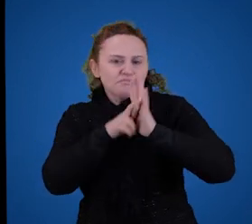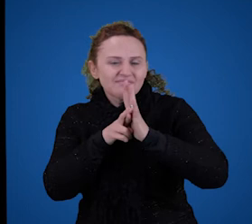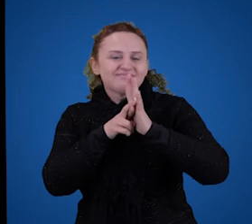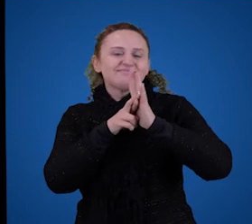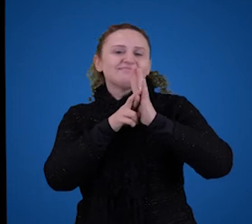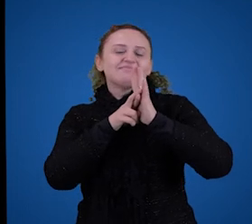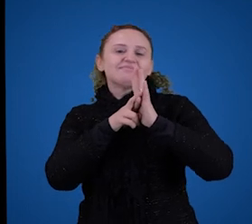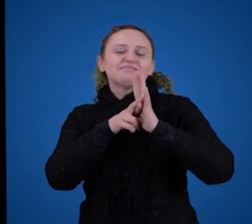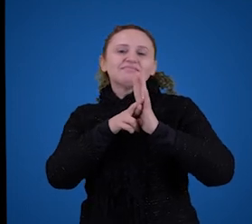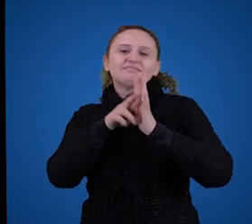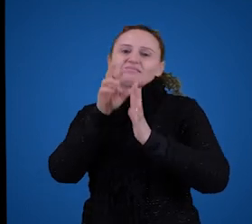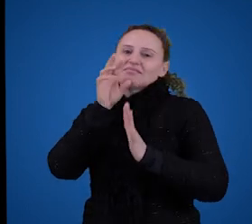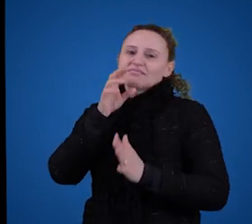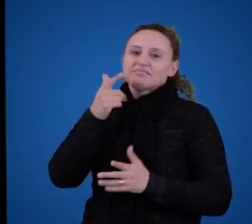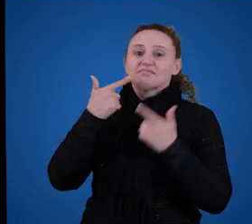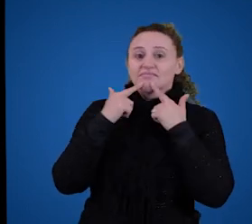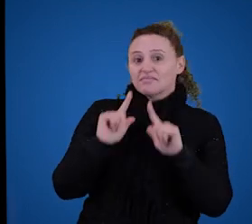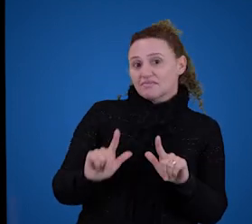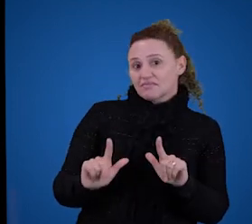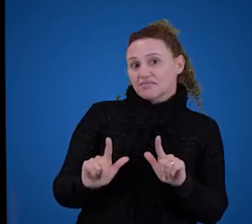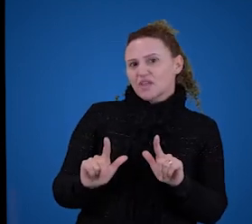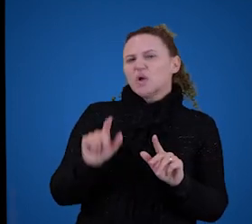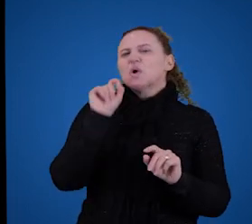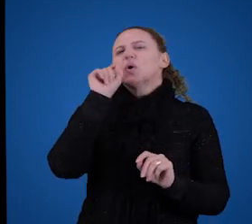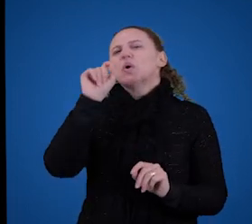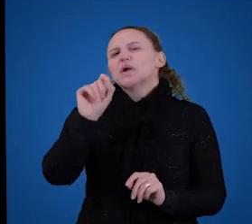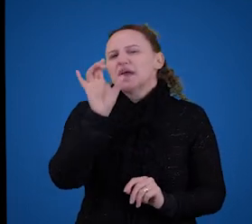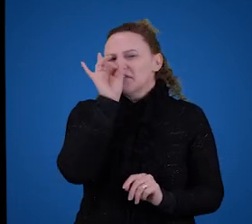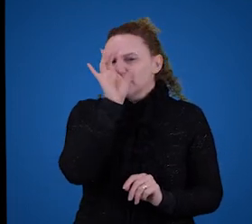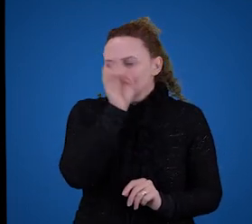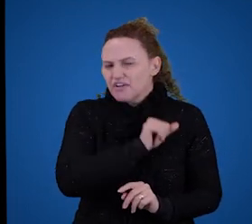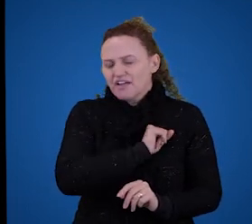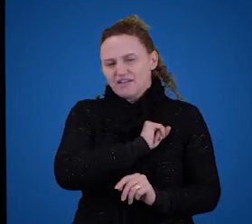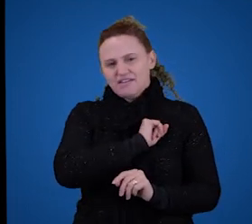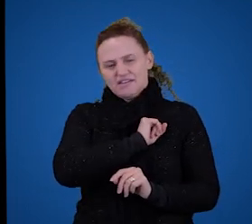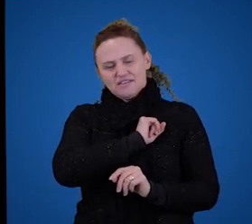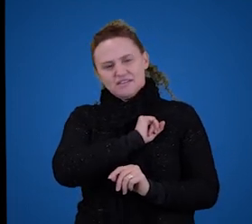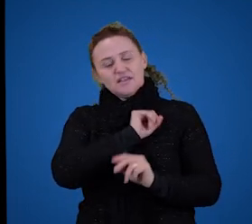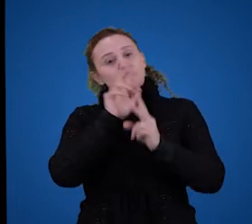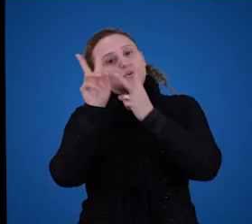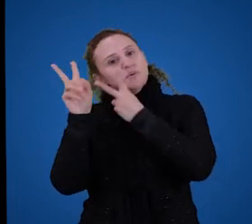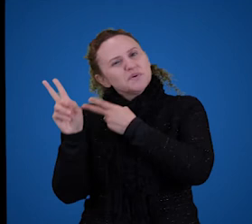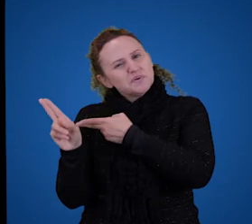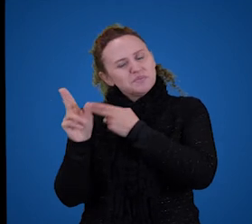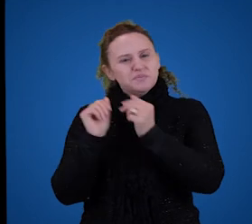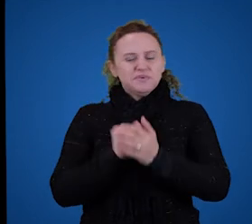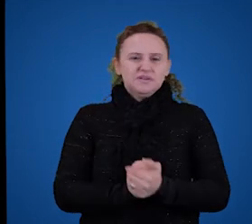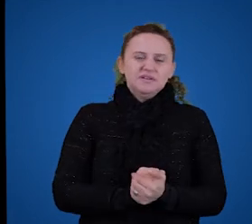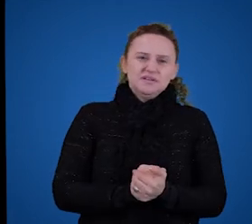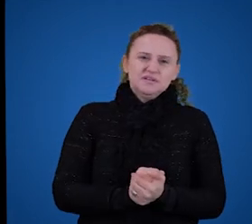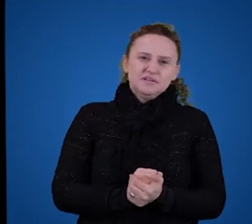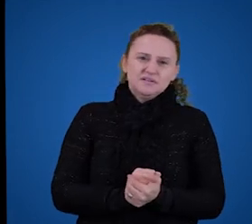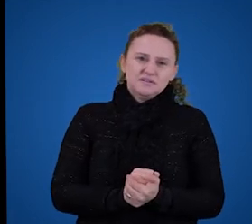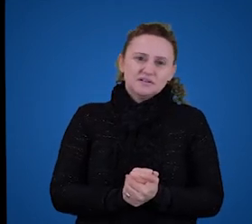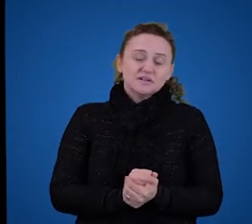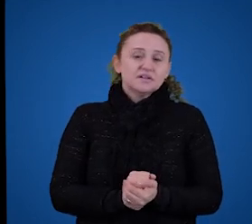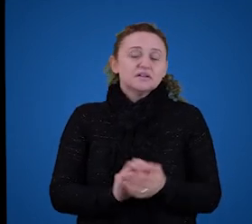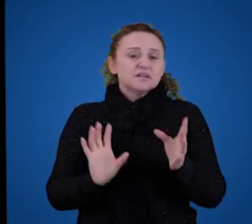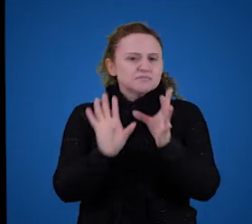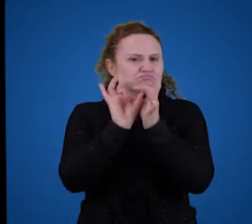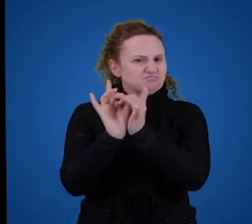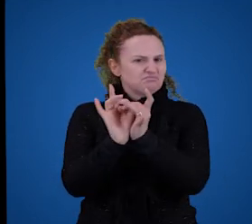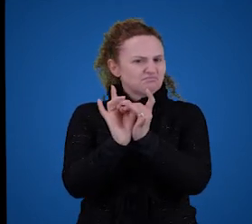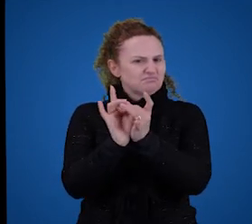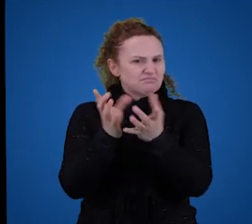significam, o que dormir significa, o que estar furioso significa e o que estar junto significa. Mas quando nós unimos